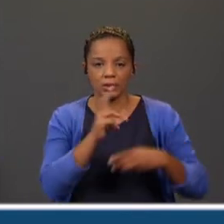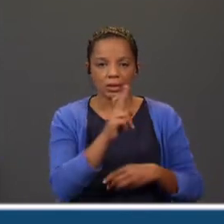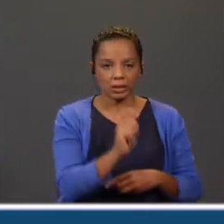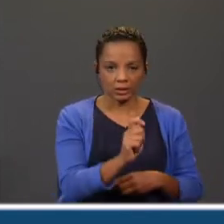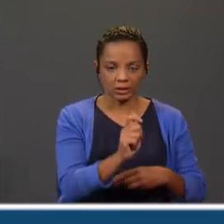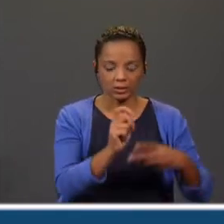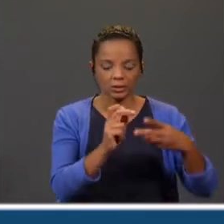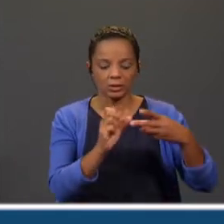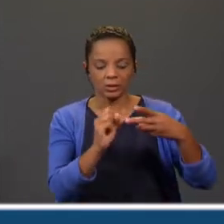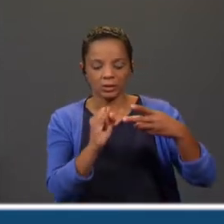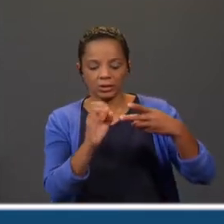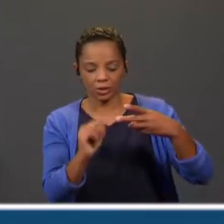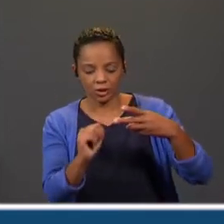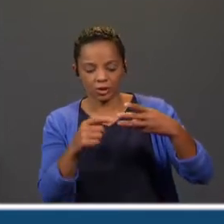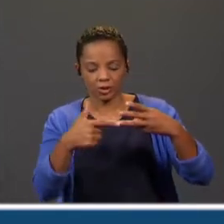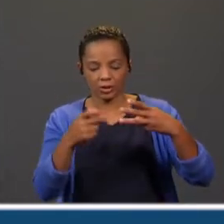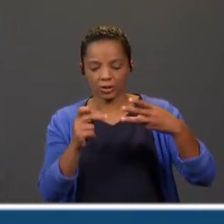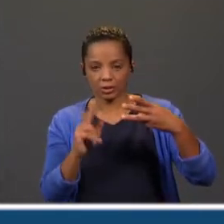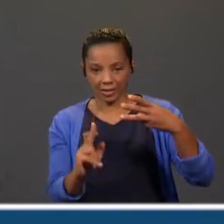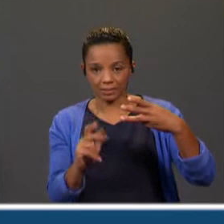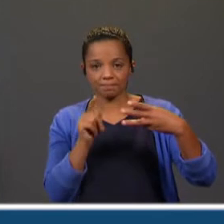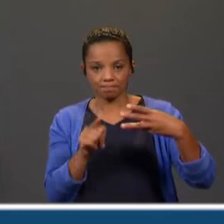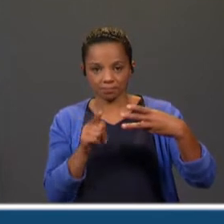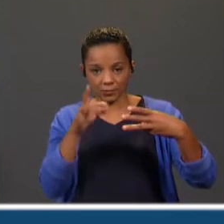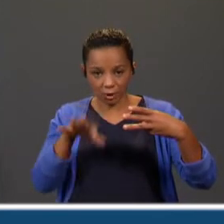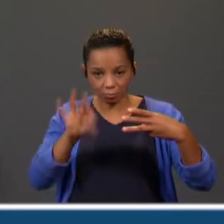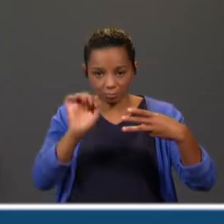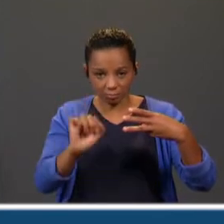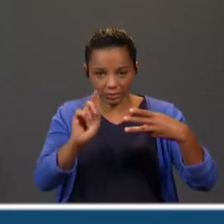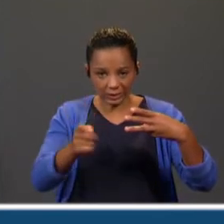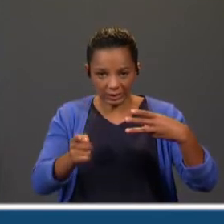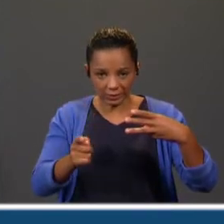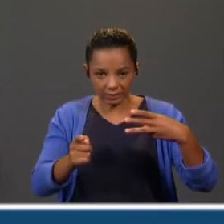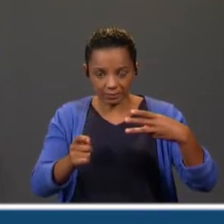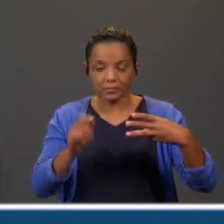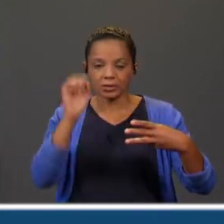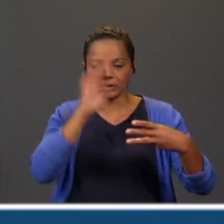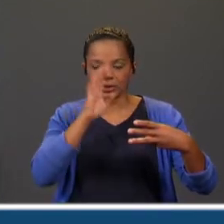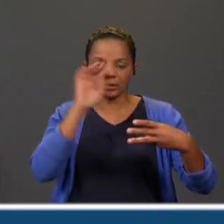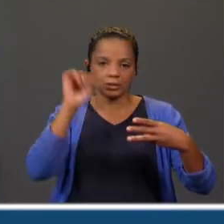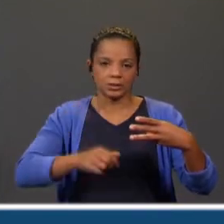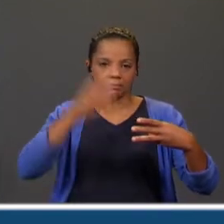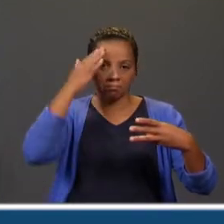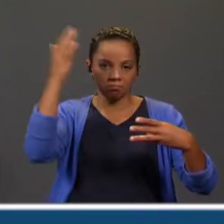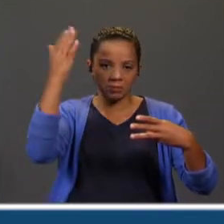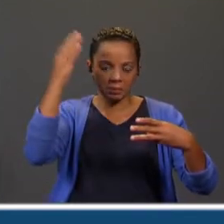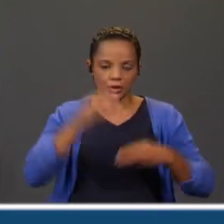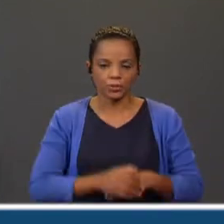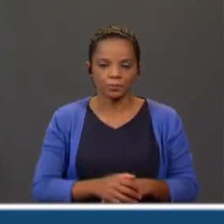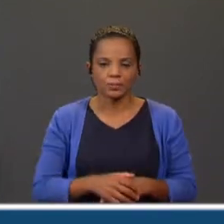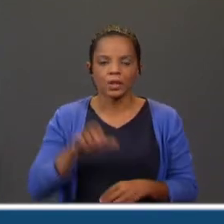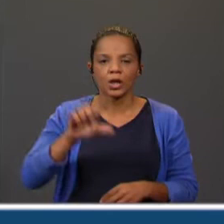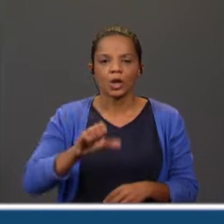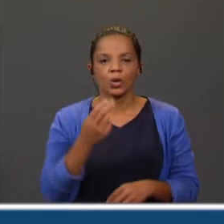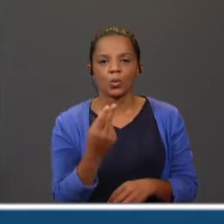-gis-tar. Era esta a tua opção? Se era, muitos parabéns. Agora a palavra